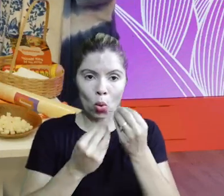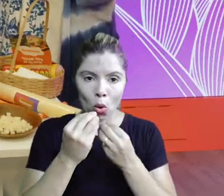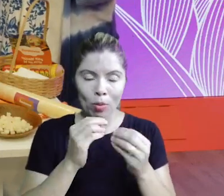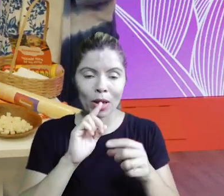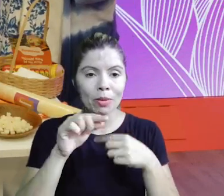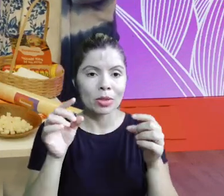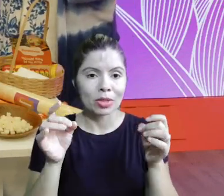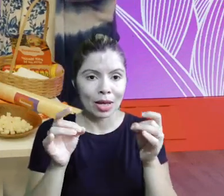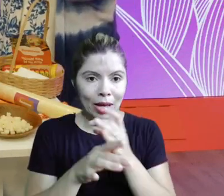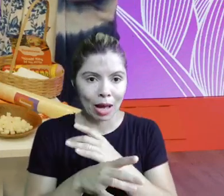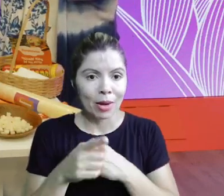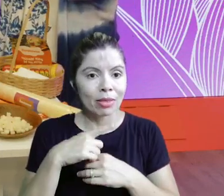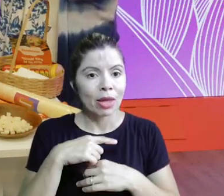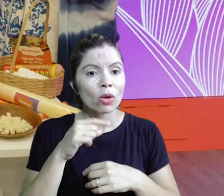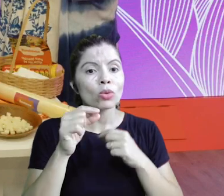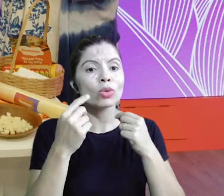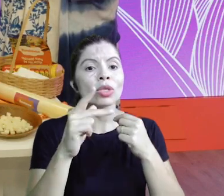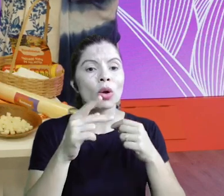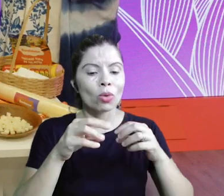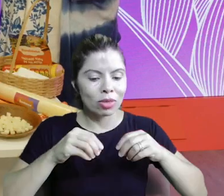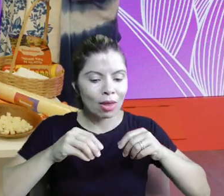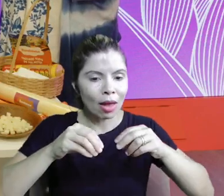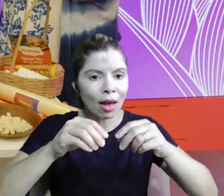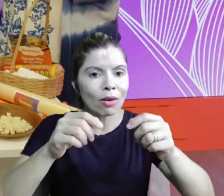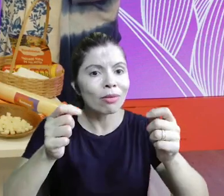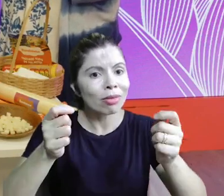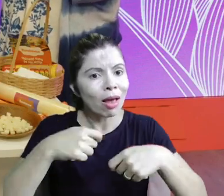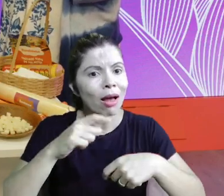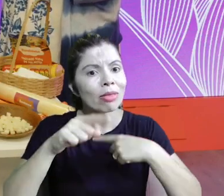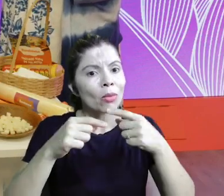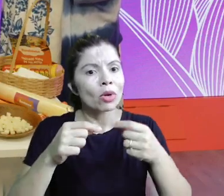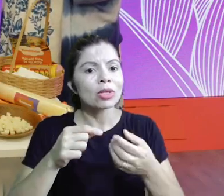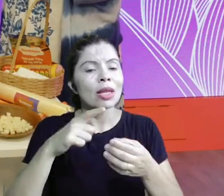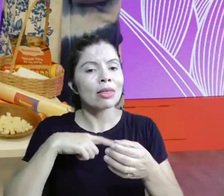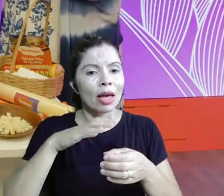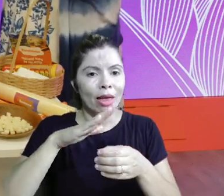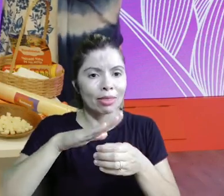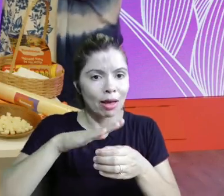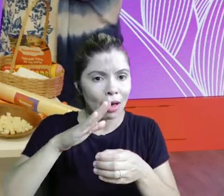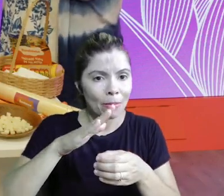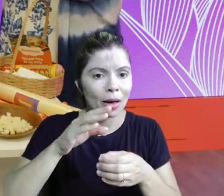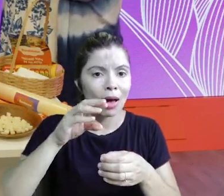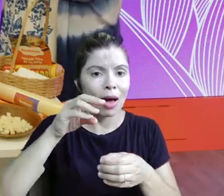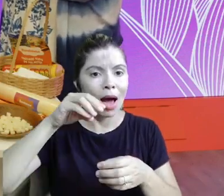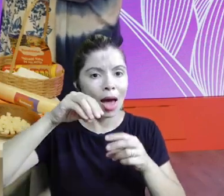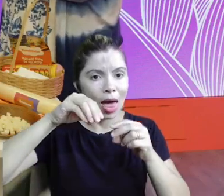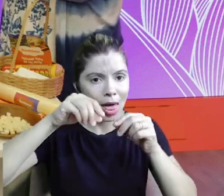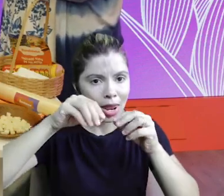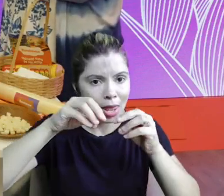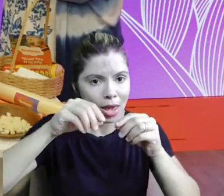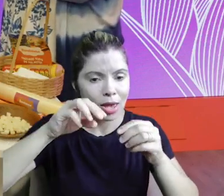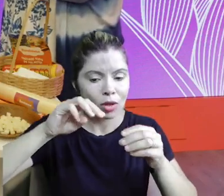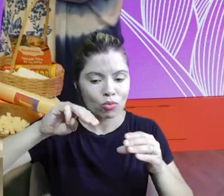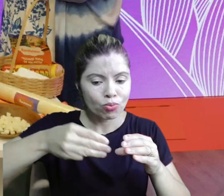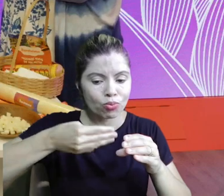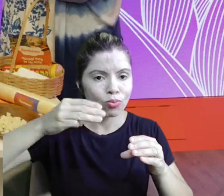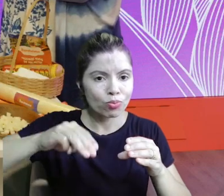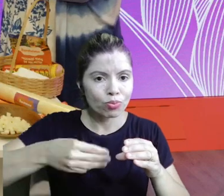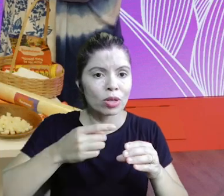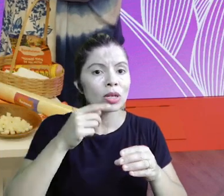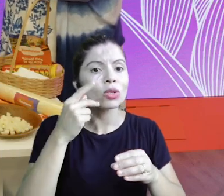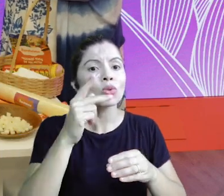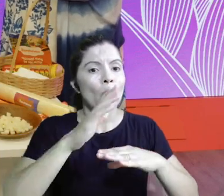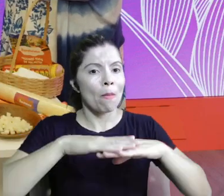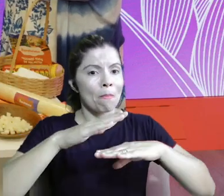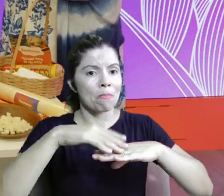instrumentos pra você montar o seu terrário Ah, já tem até a tampinha a areia Nossa,